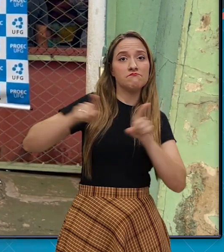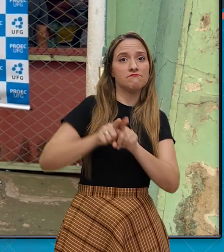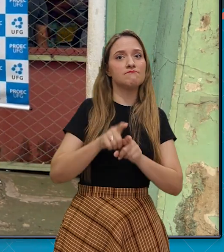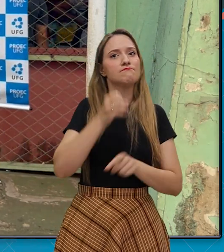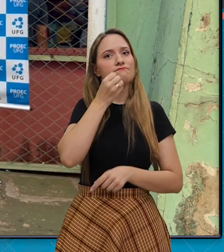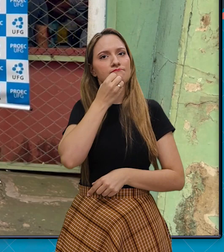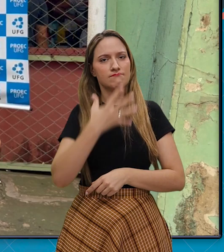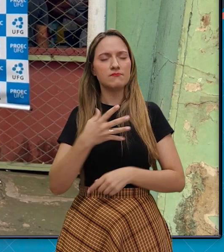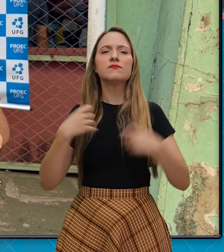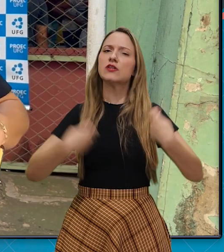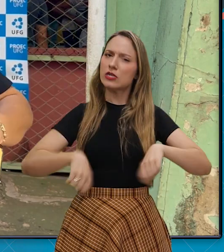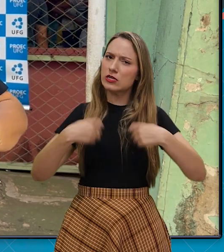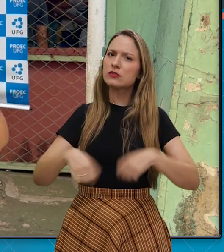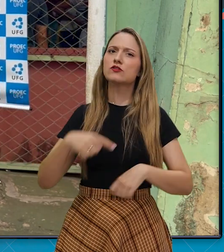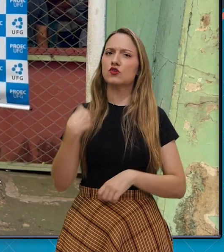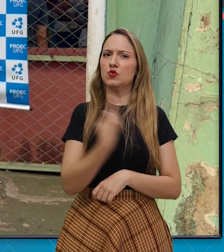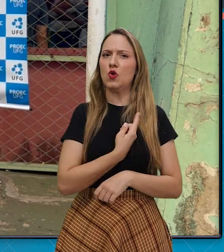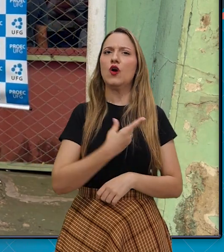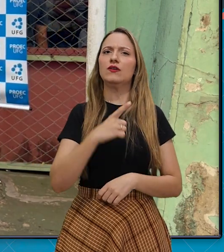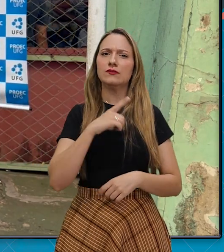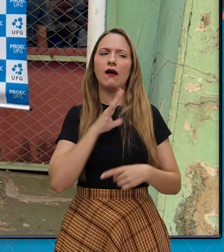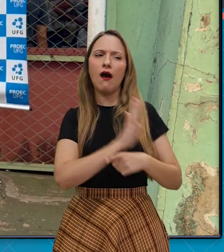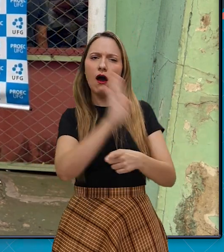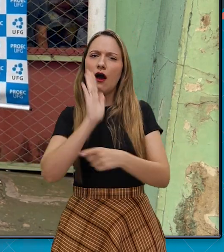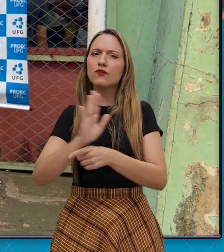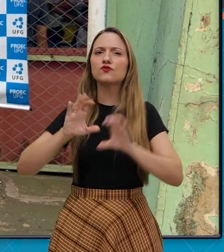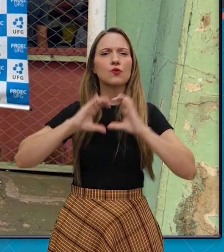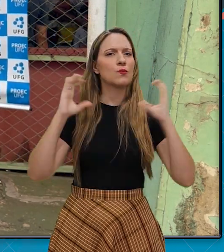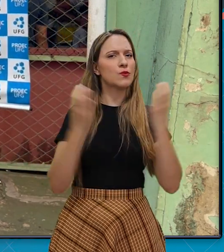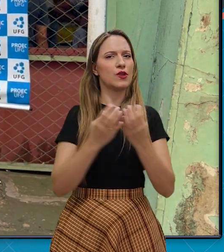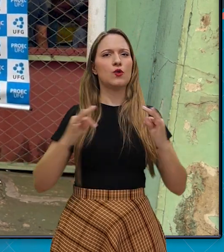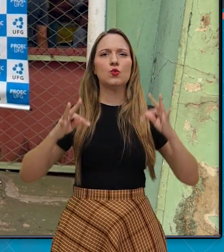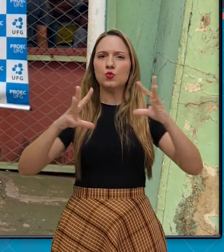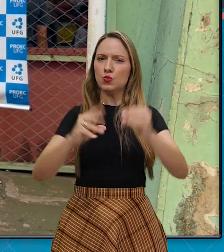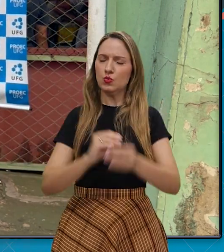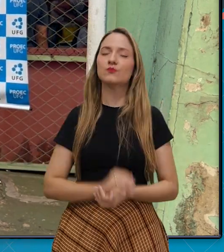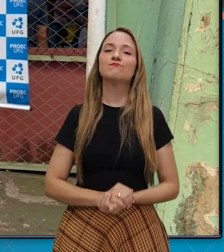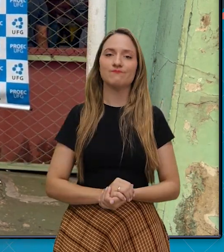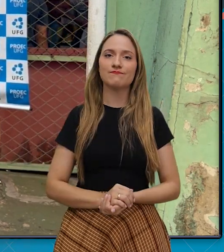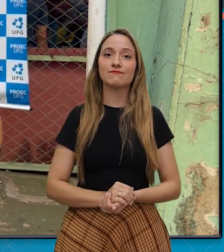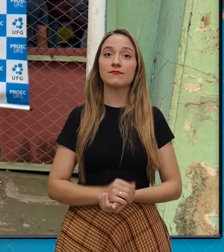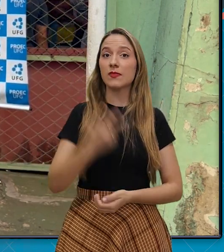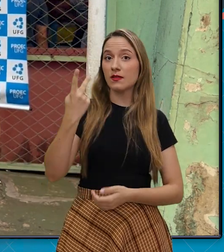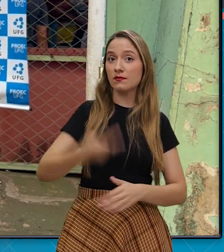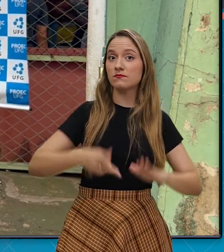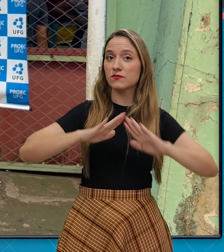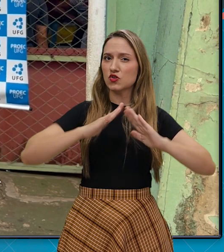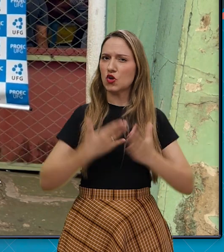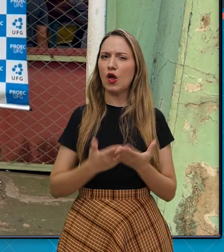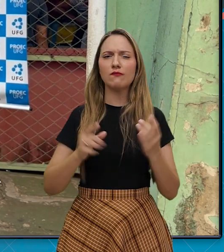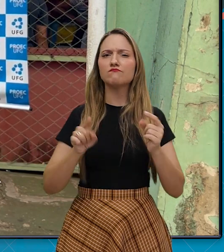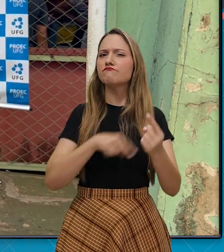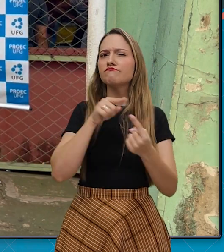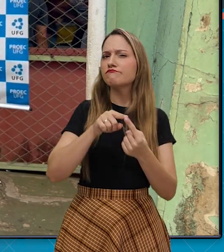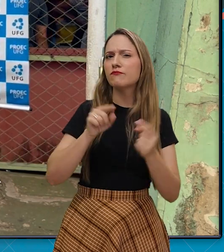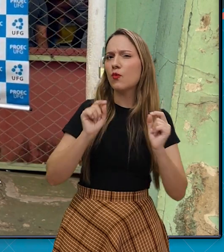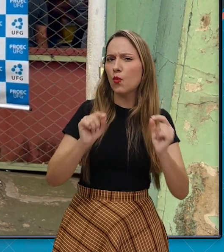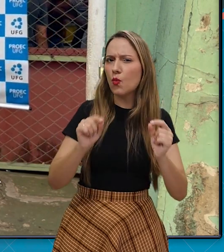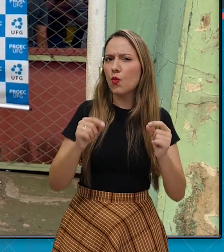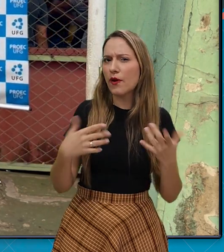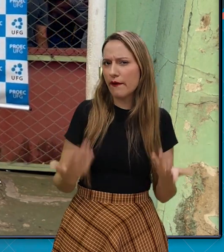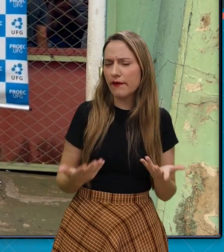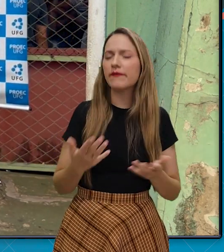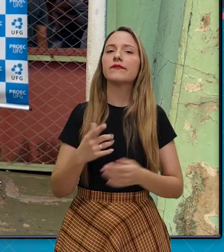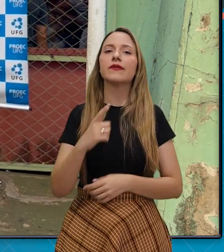muito grande e que precisa ser levada para toda a comunidade. Aqui na nossa escola, o que a gente pretende? A